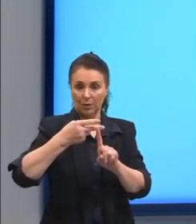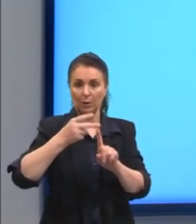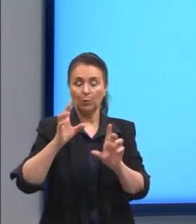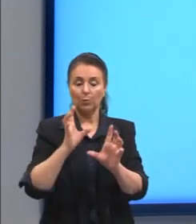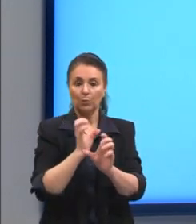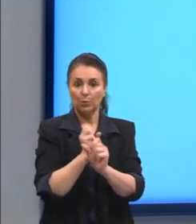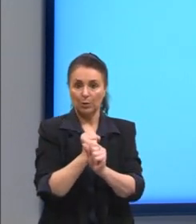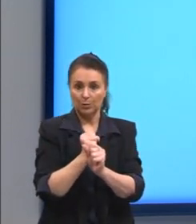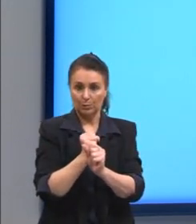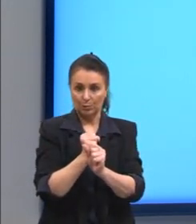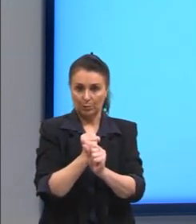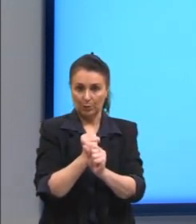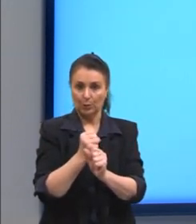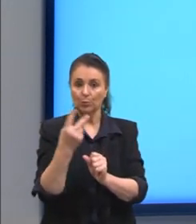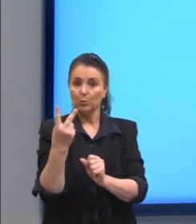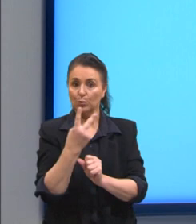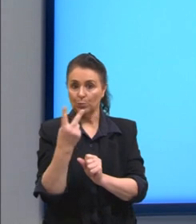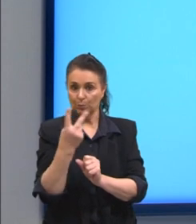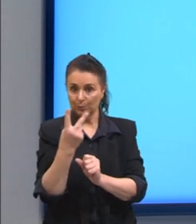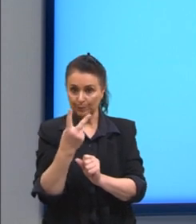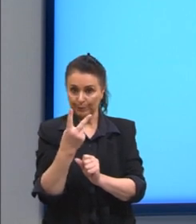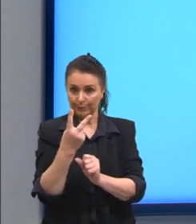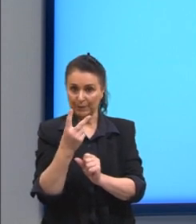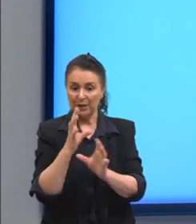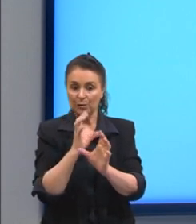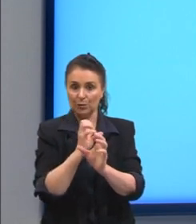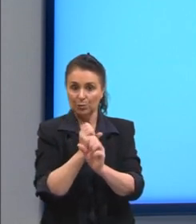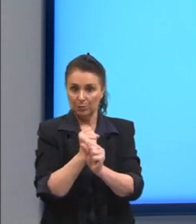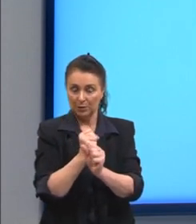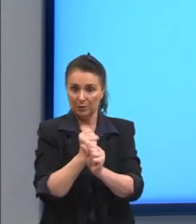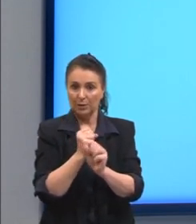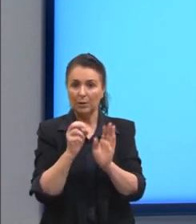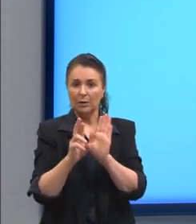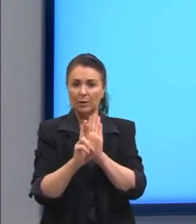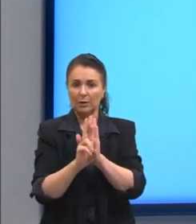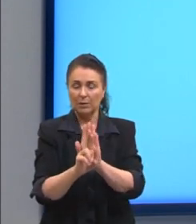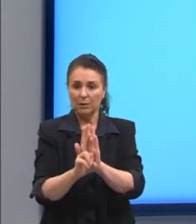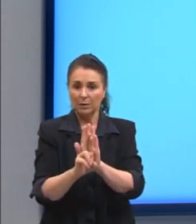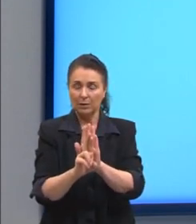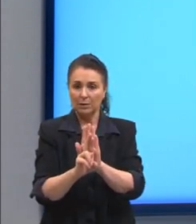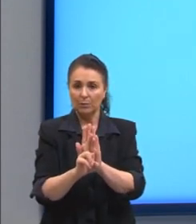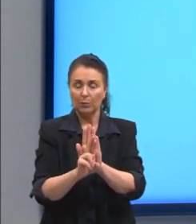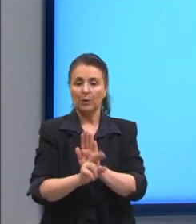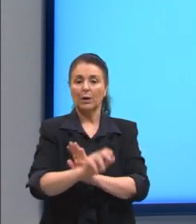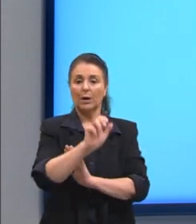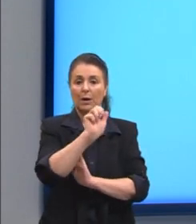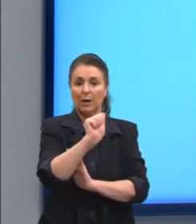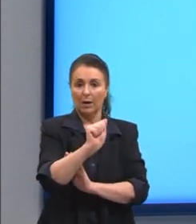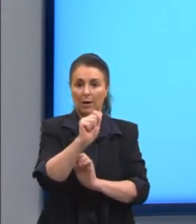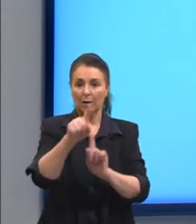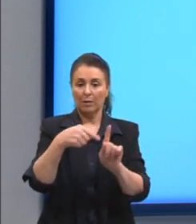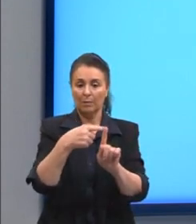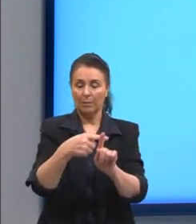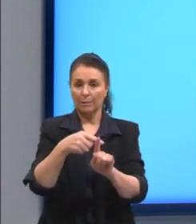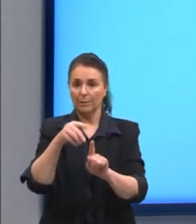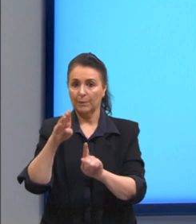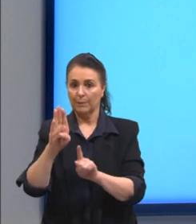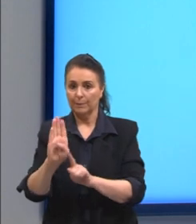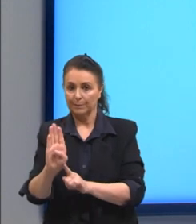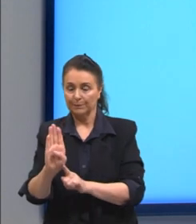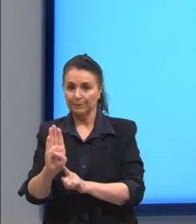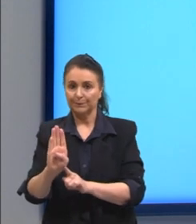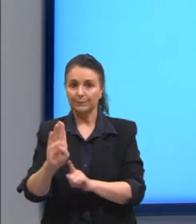que a soma entre esses dois termos que nós temos, aqui representados por A mais B. O quadrado da